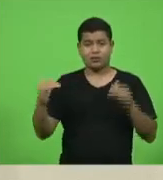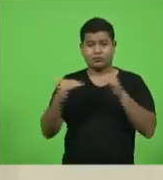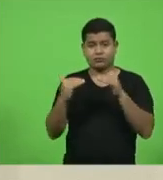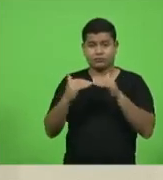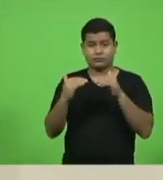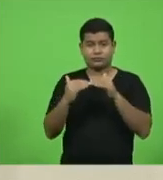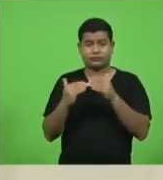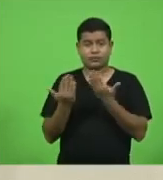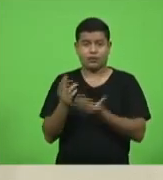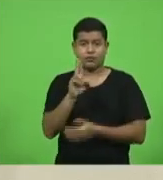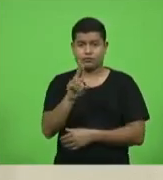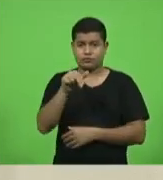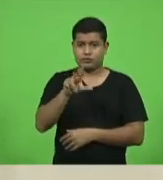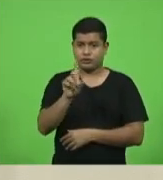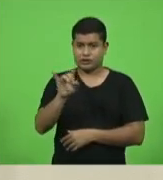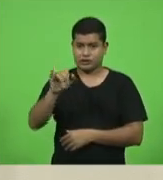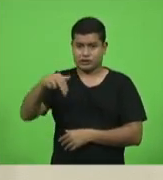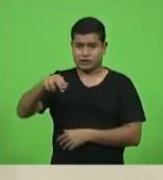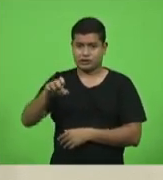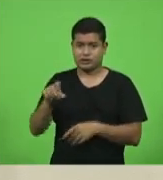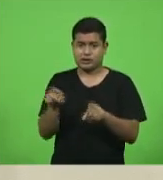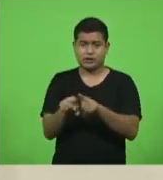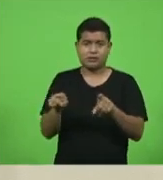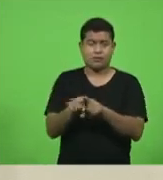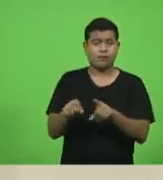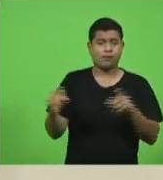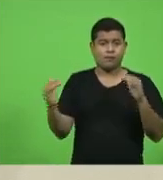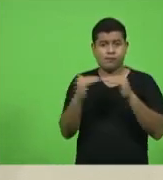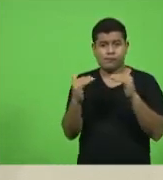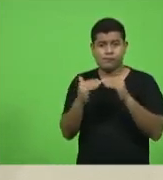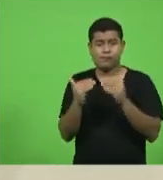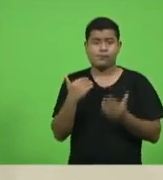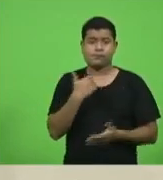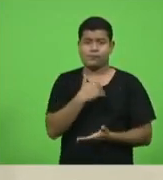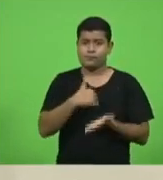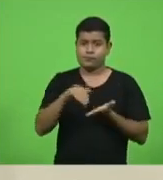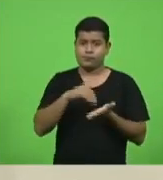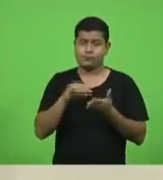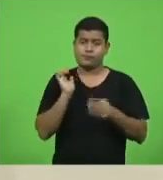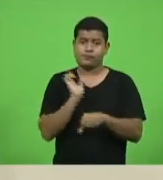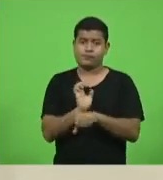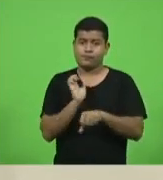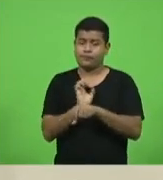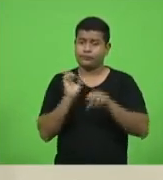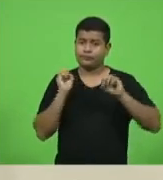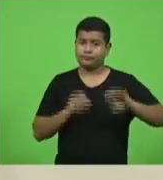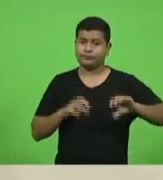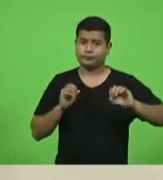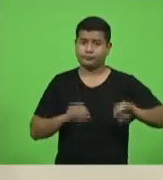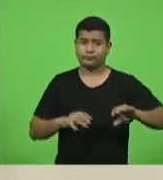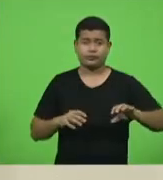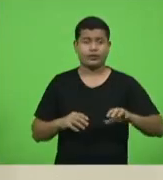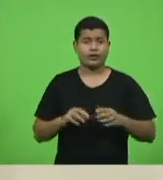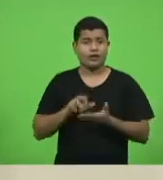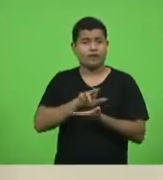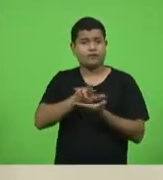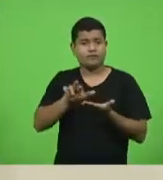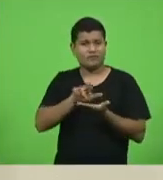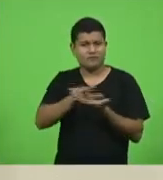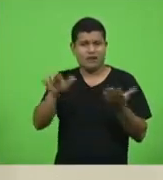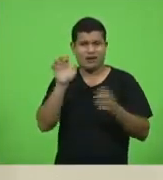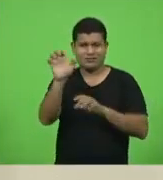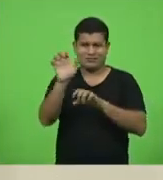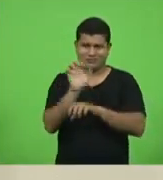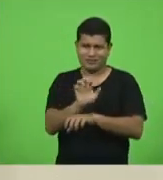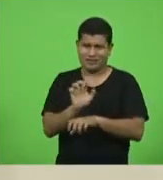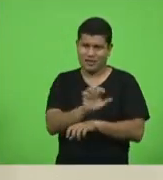secretários de educação, tem um consenso entre os secretários de Estado da Educação, de diferentes estados e partidos,